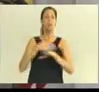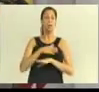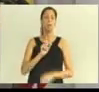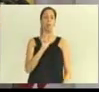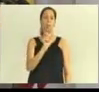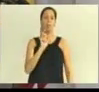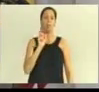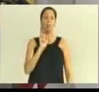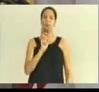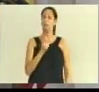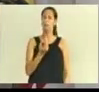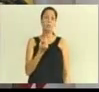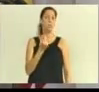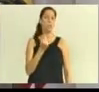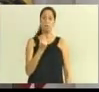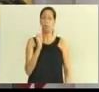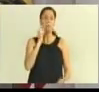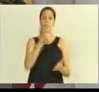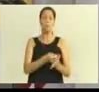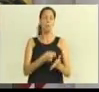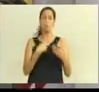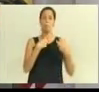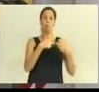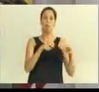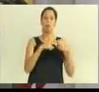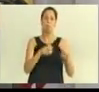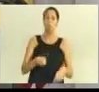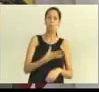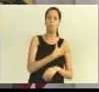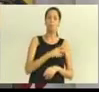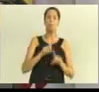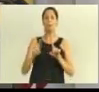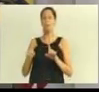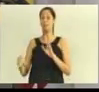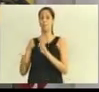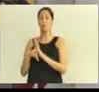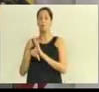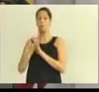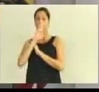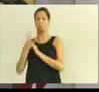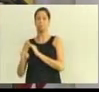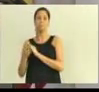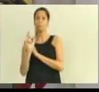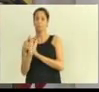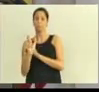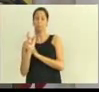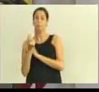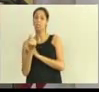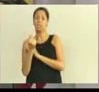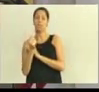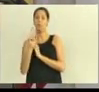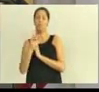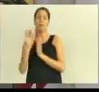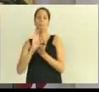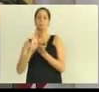com essa empresa. Porque quando foram carregados os cartões, foram carregados na época do consórcio SIGA. Ou seja, os cartões, os